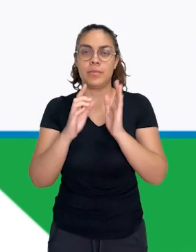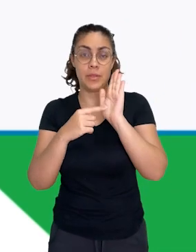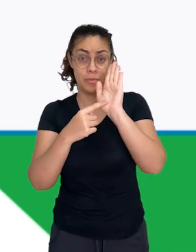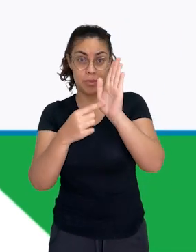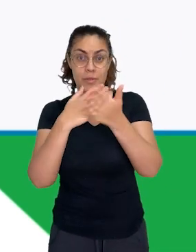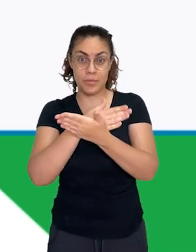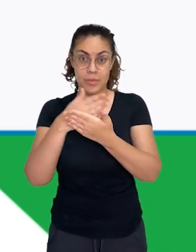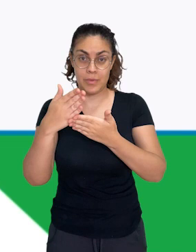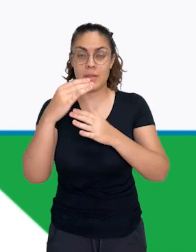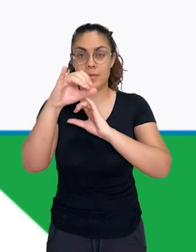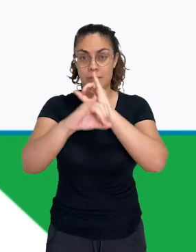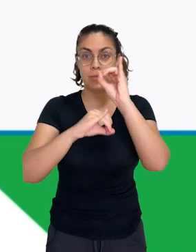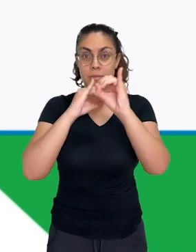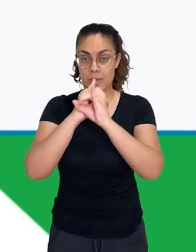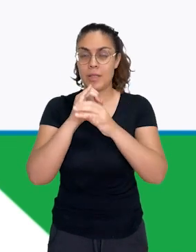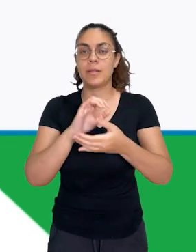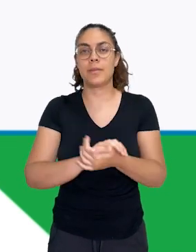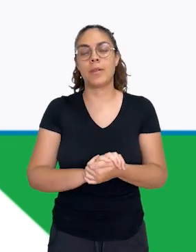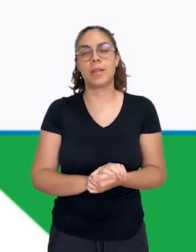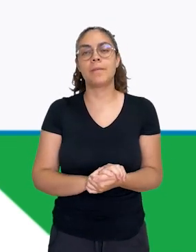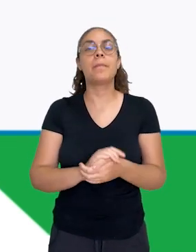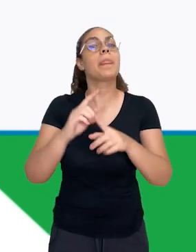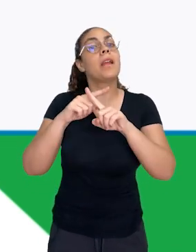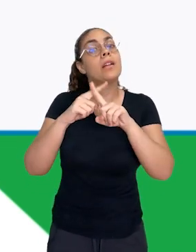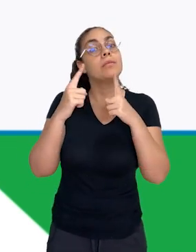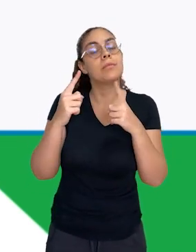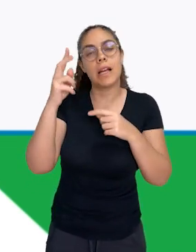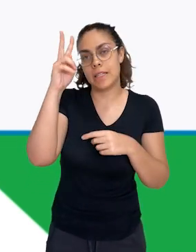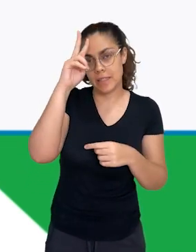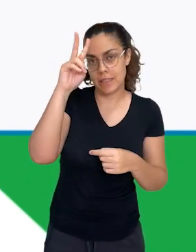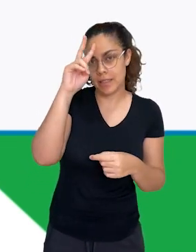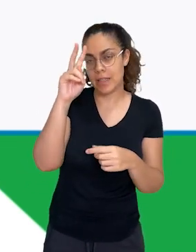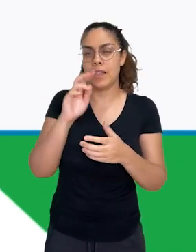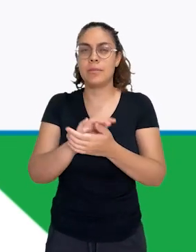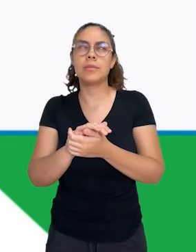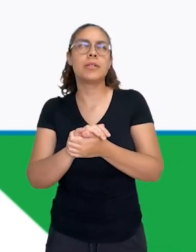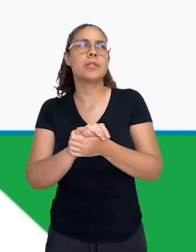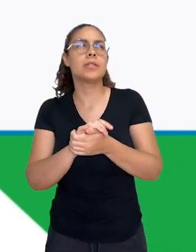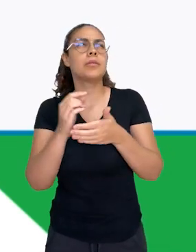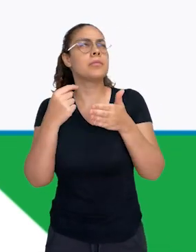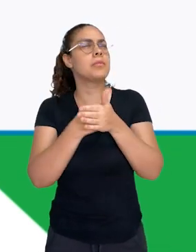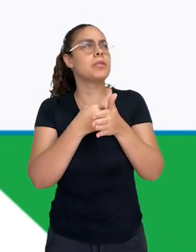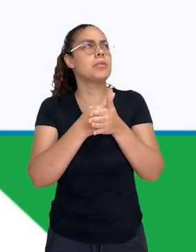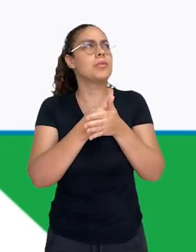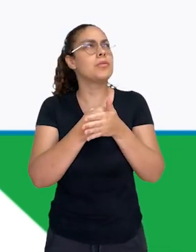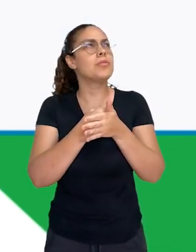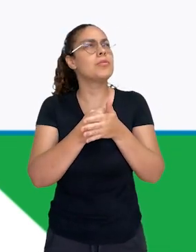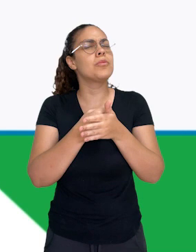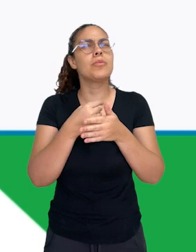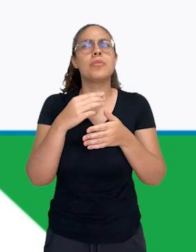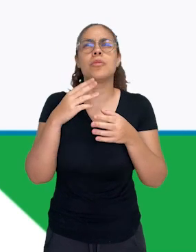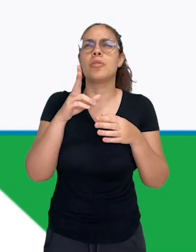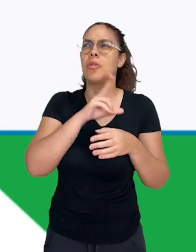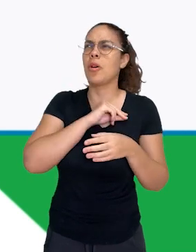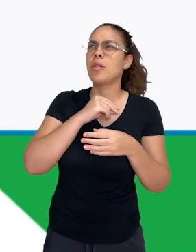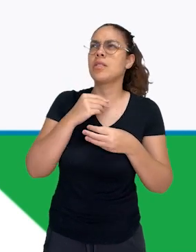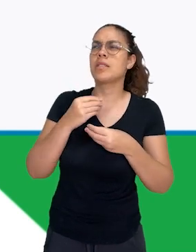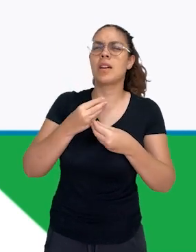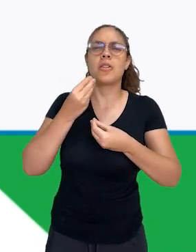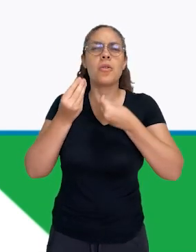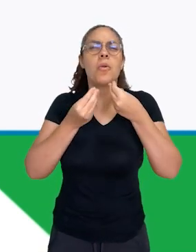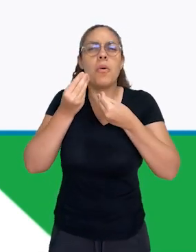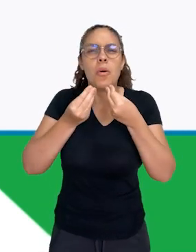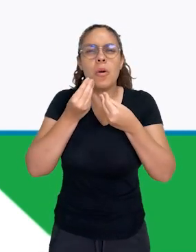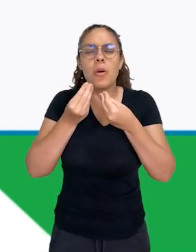você o modelo online, os modelos online. Mas lembre-se o seguinte, talvez você esteja se perguntando, Bruno, em que momento da minha sala de aula